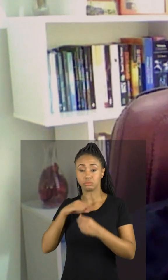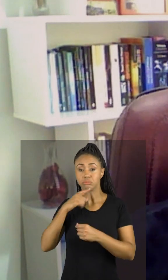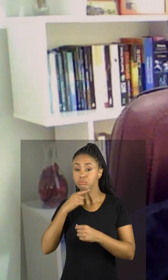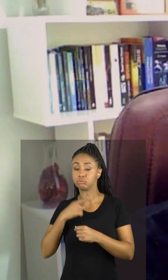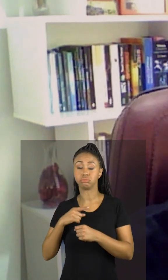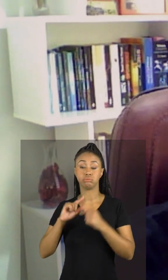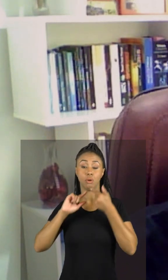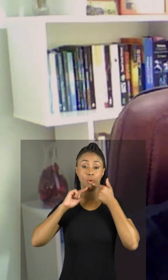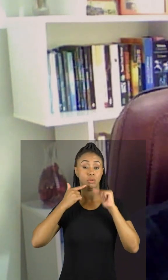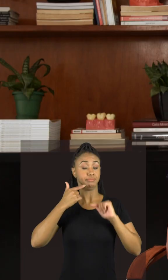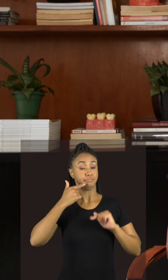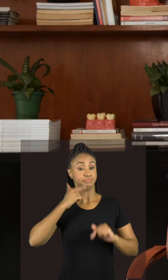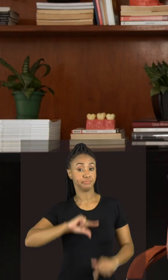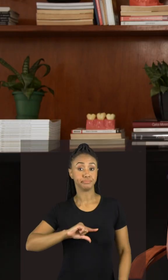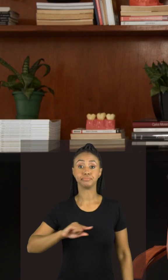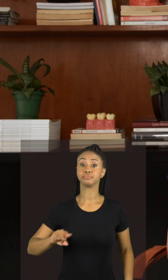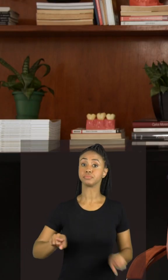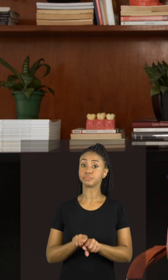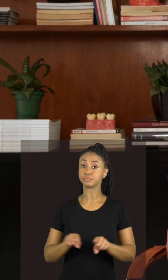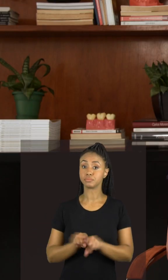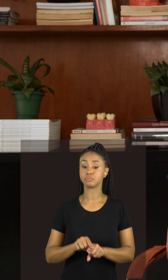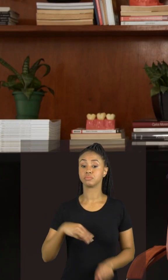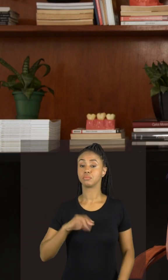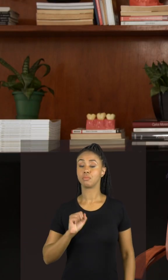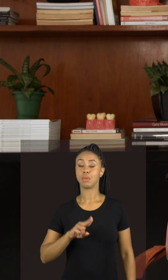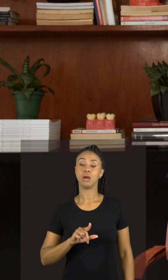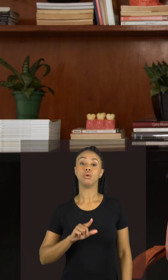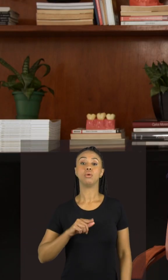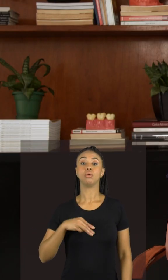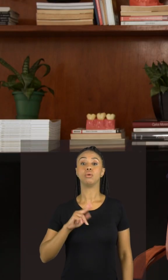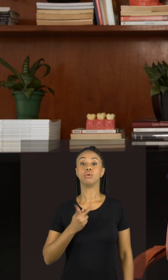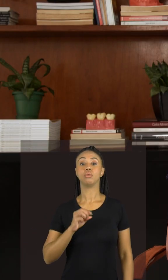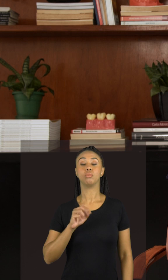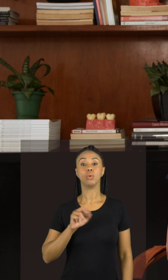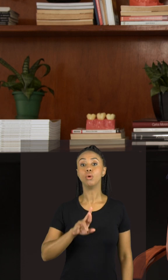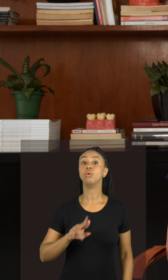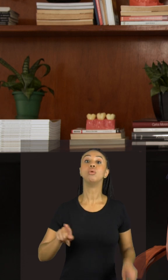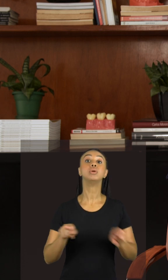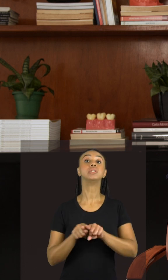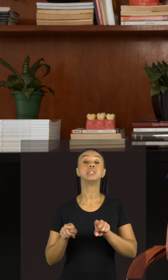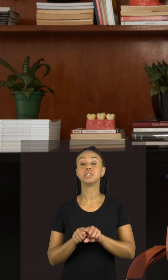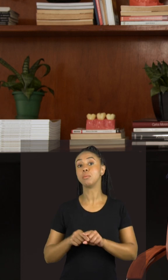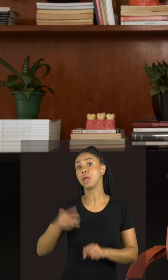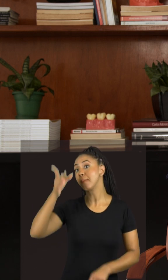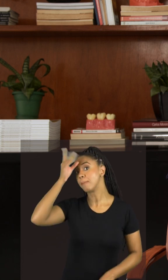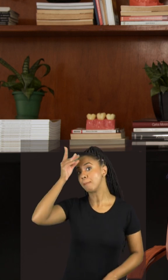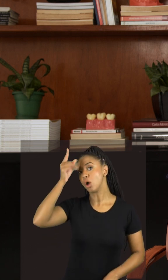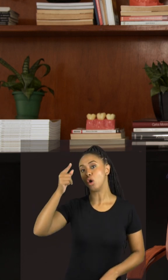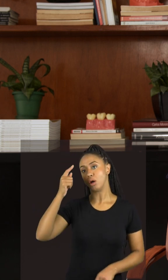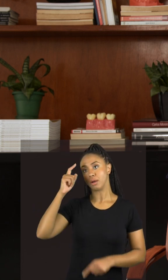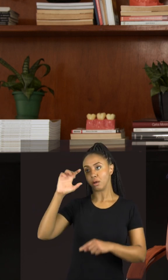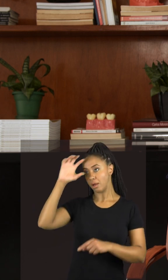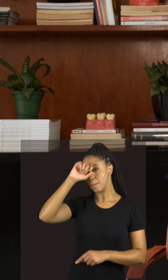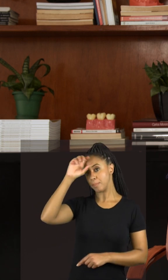o mau humor também. E principalmente em relação a problemas de memória e aprendizagem, como eu